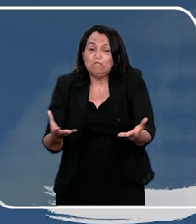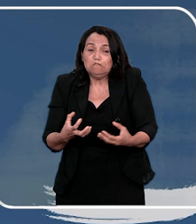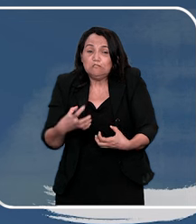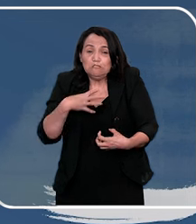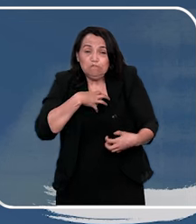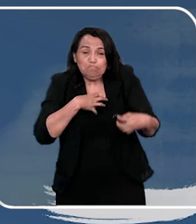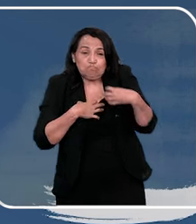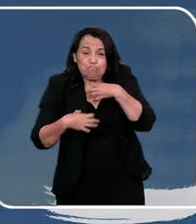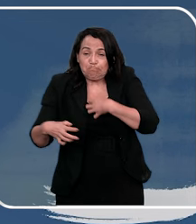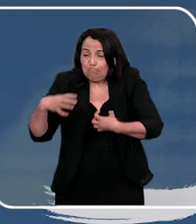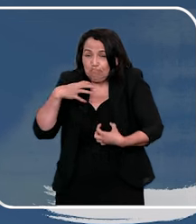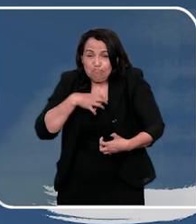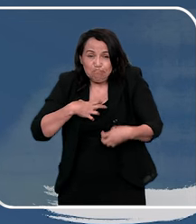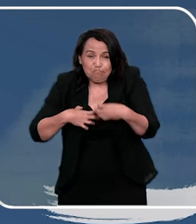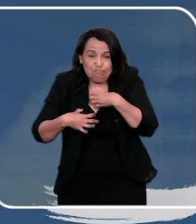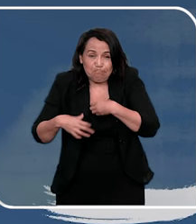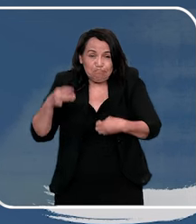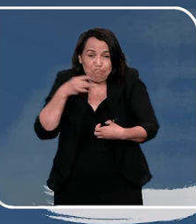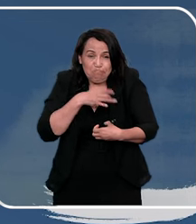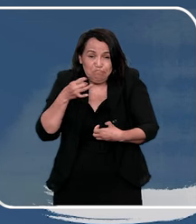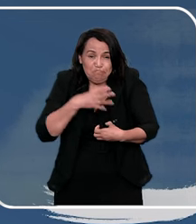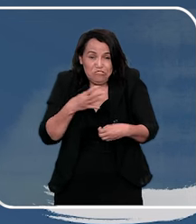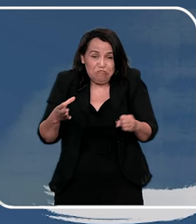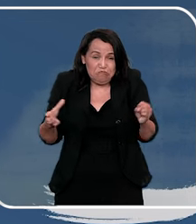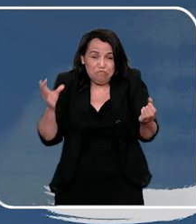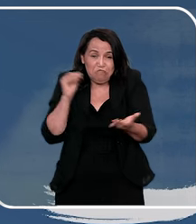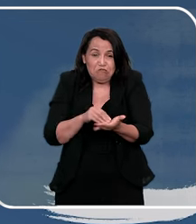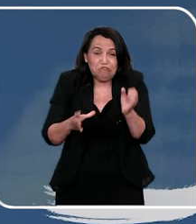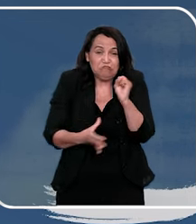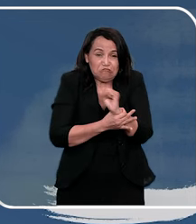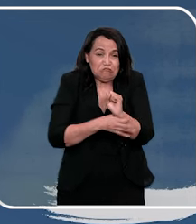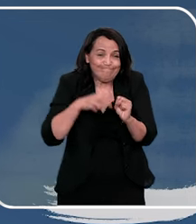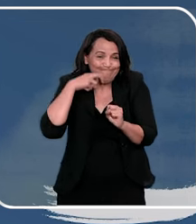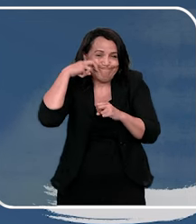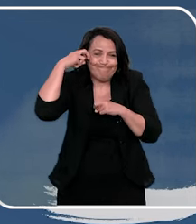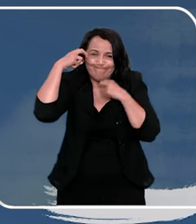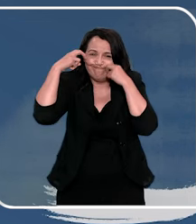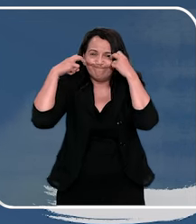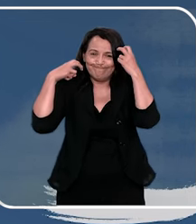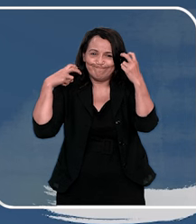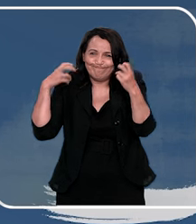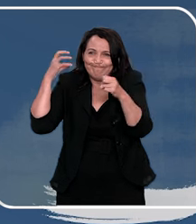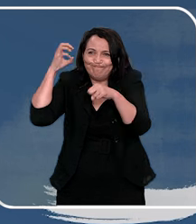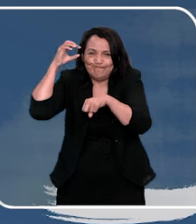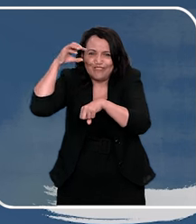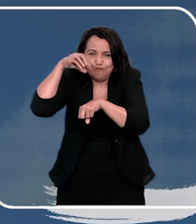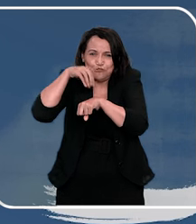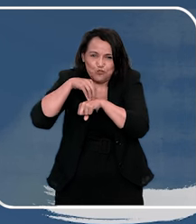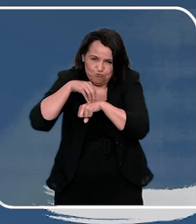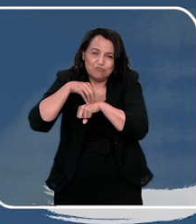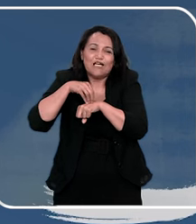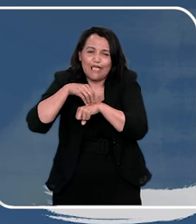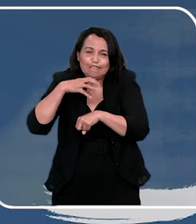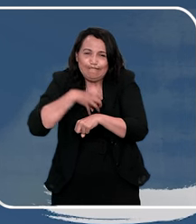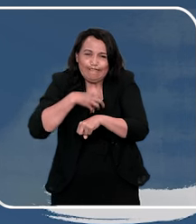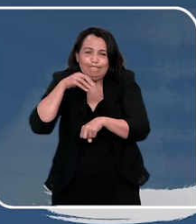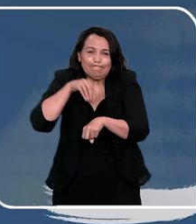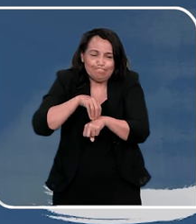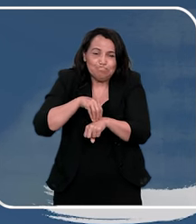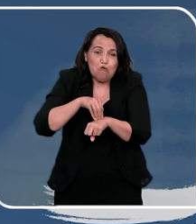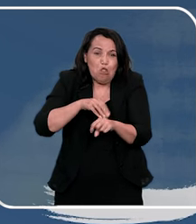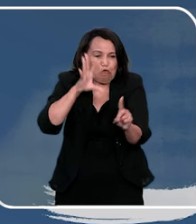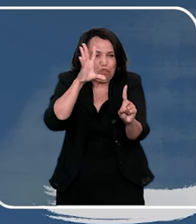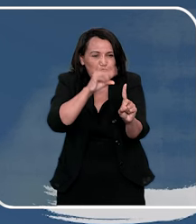então, ela está carregada de medo, insegurança, vergonha e culpa, então, ela tem vergonha de contar, porque ela se sente